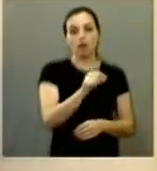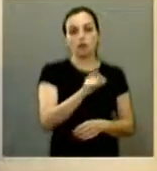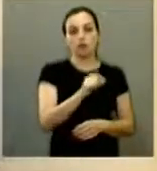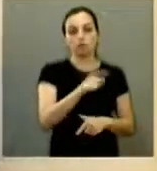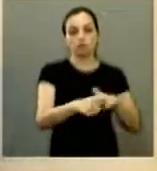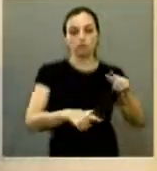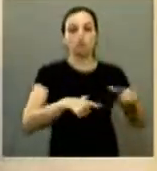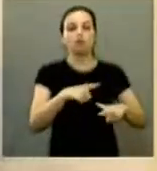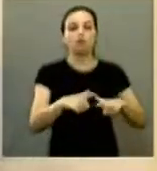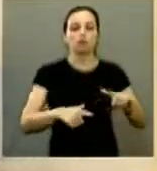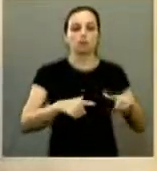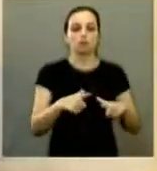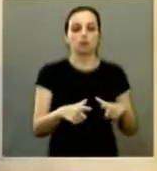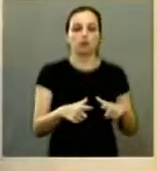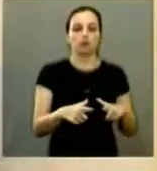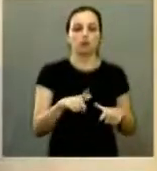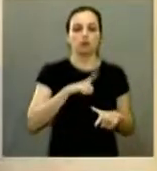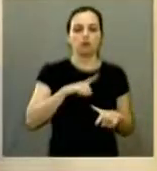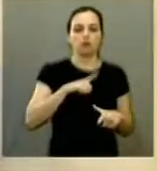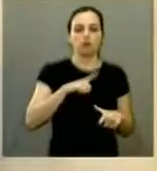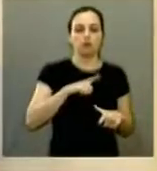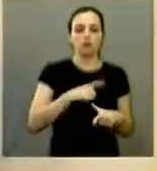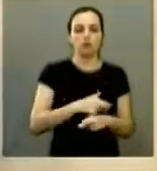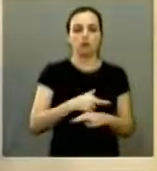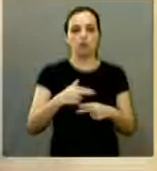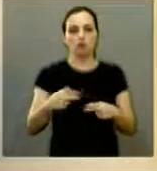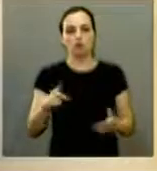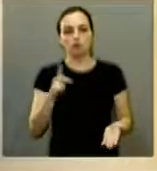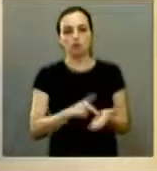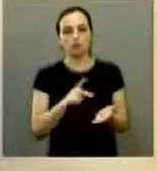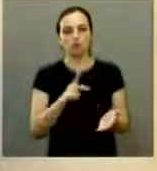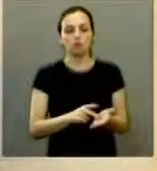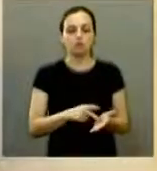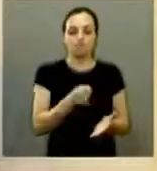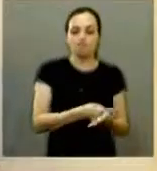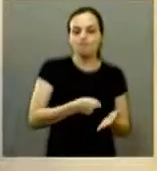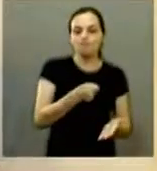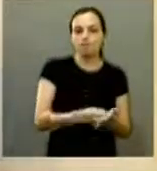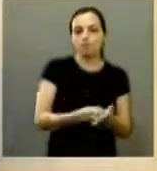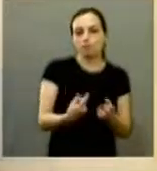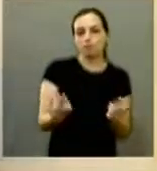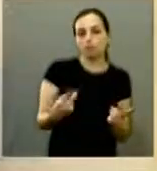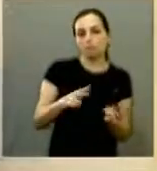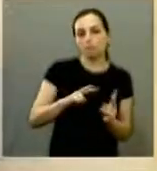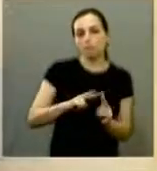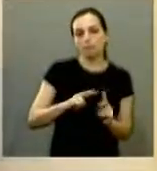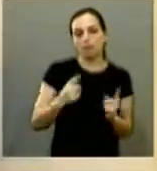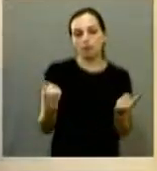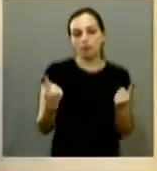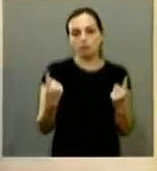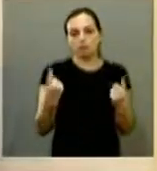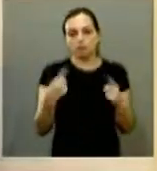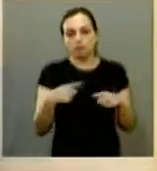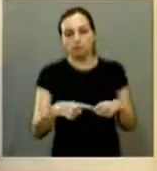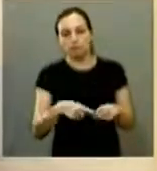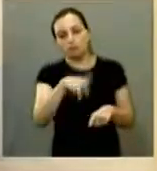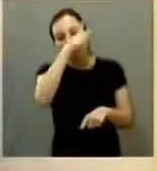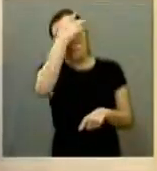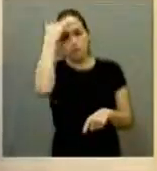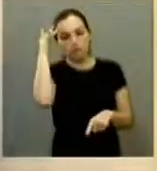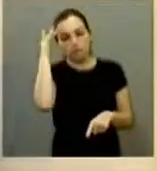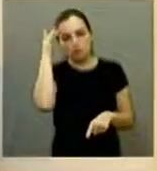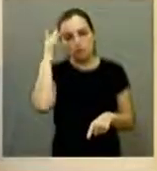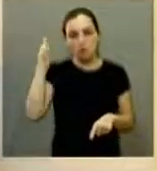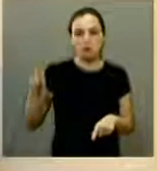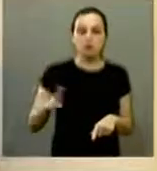trabalhar no sentido de ter ações mais austeras e rigorosas contra o cidadão que comete o maltrato a